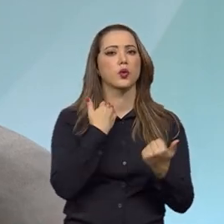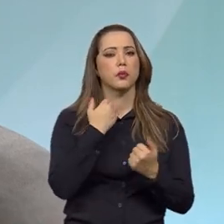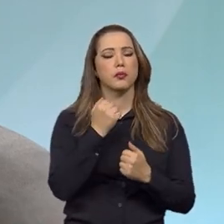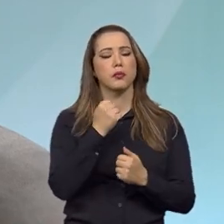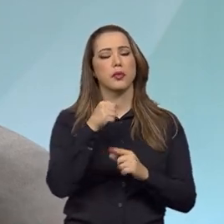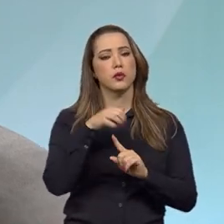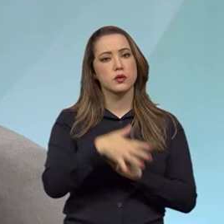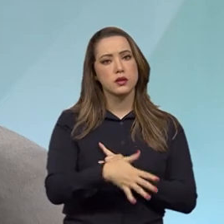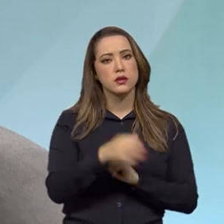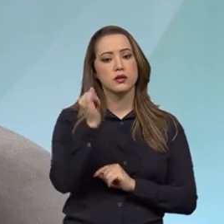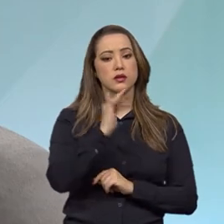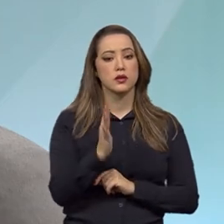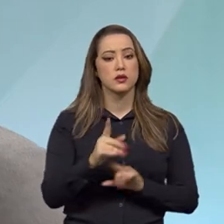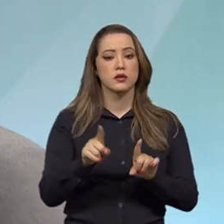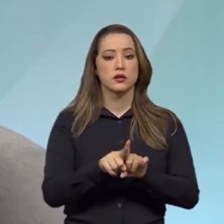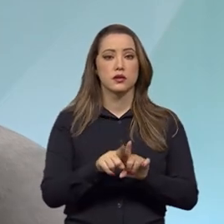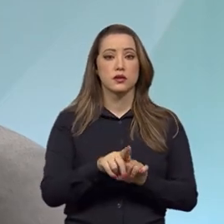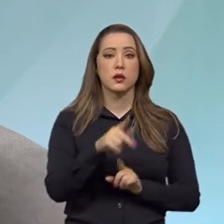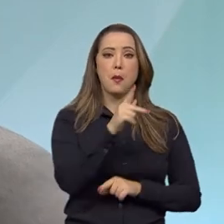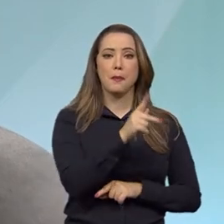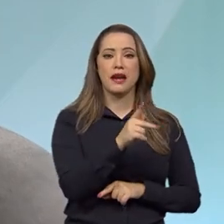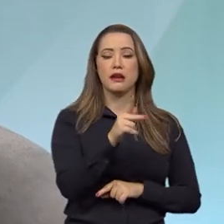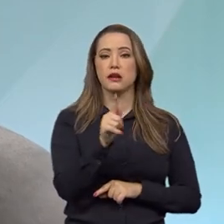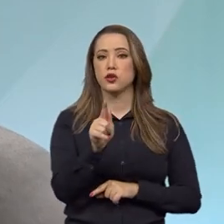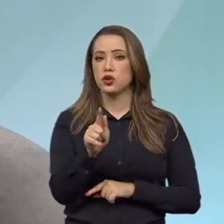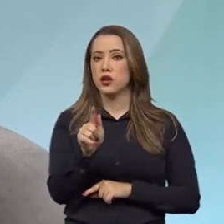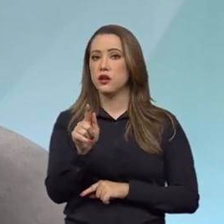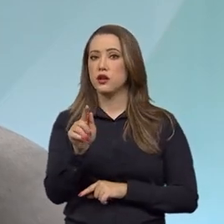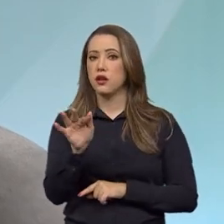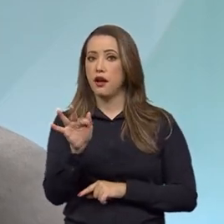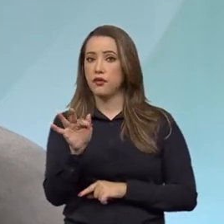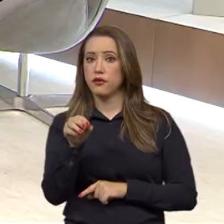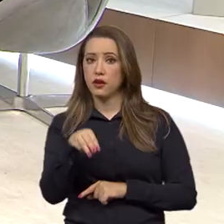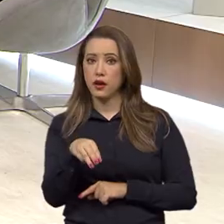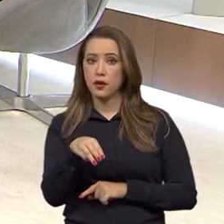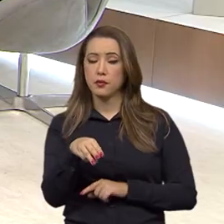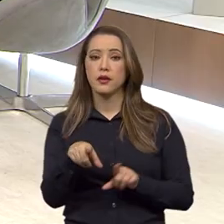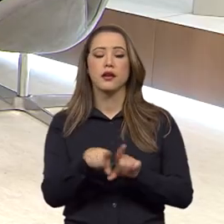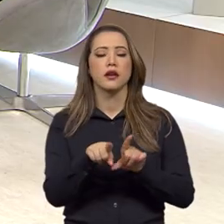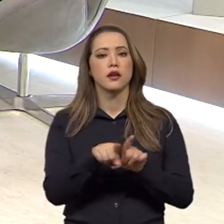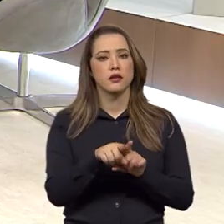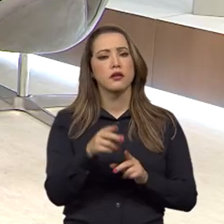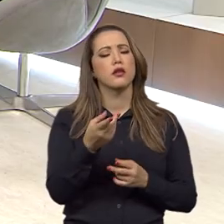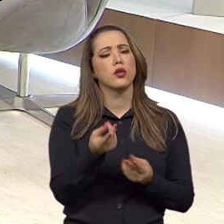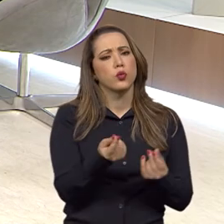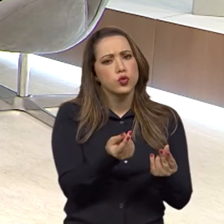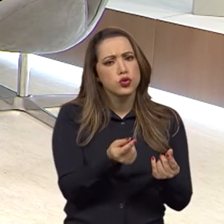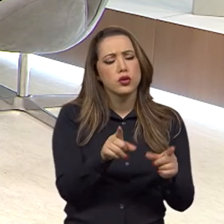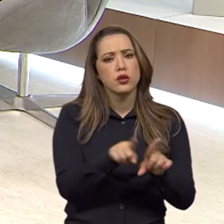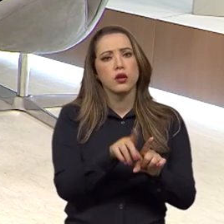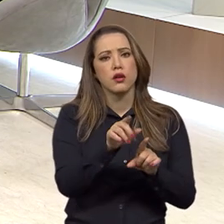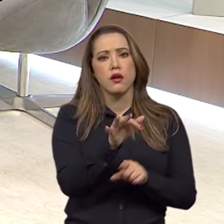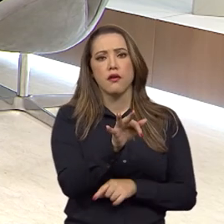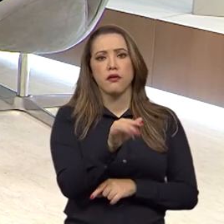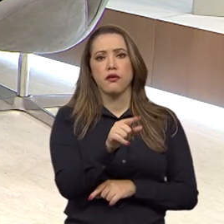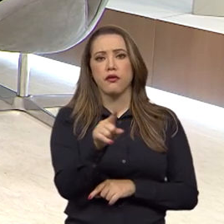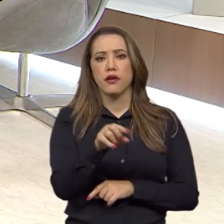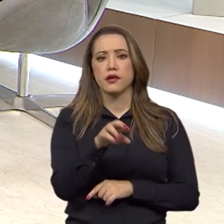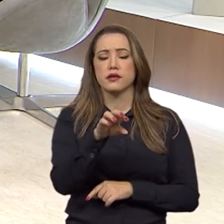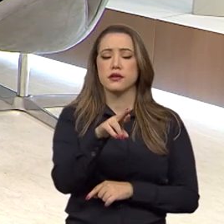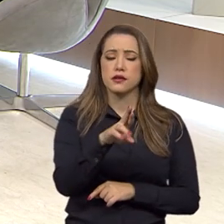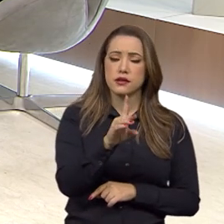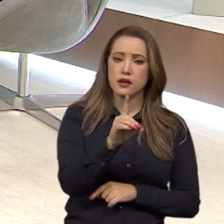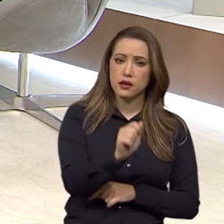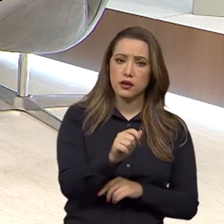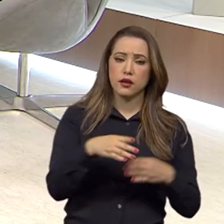Central do Brasil, e a PGFN, que é a Procuradoria-Geral da Fazenda Nacional, ligada também ao Ministério da Economia e